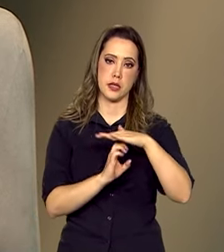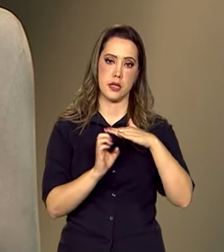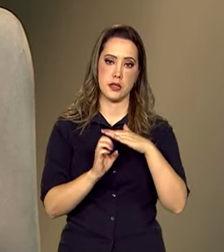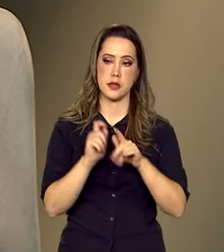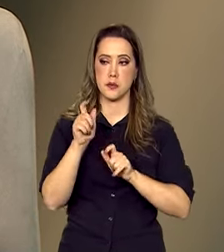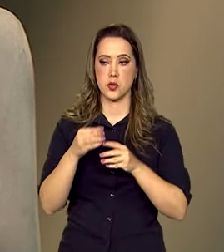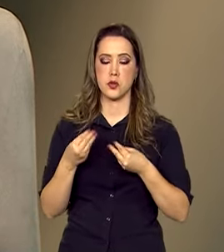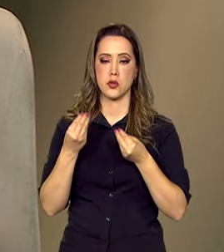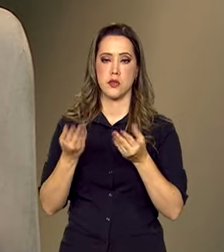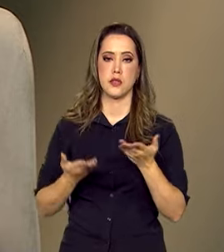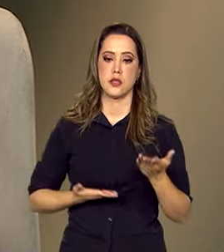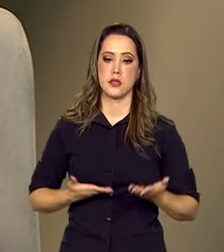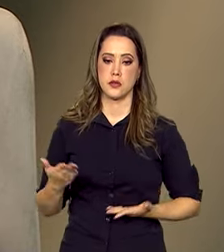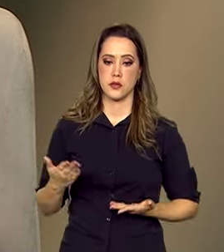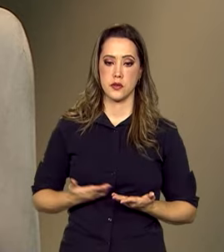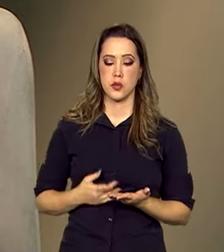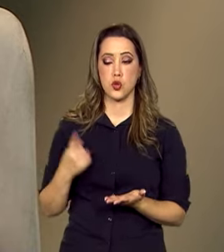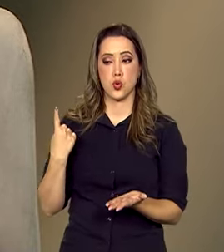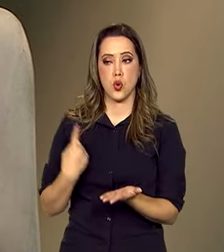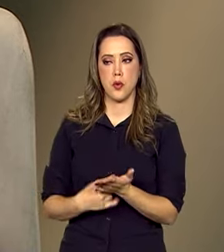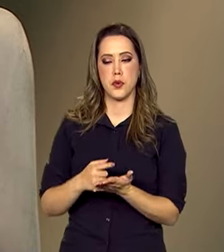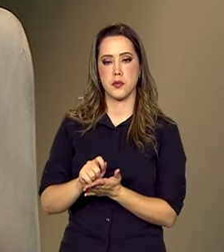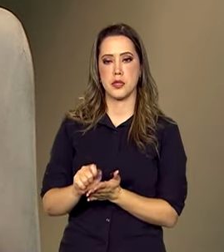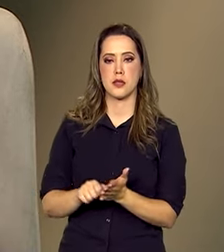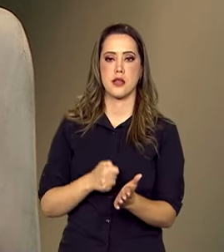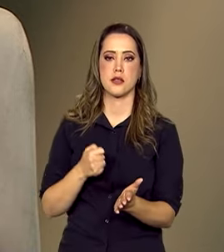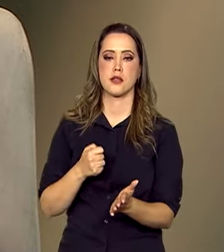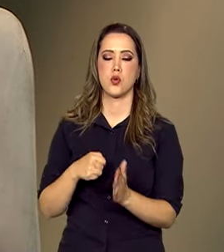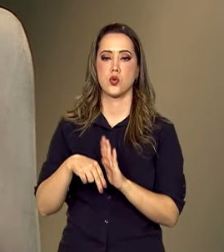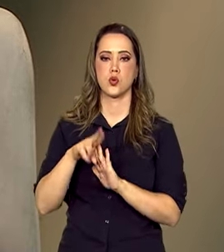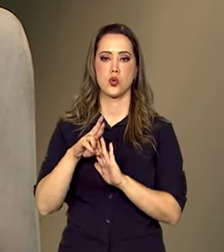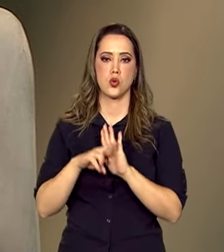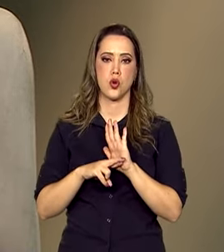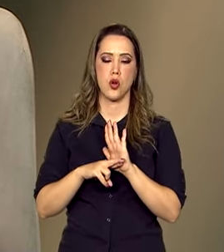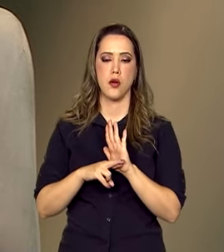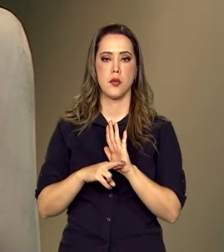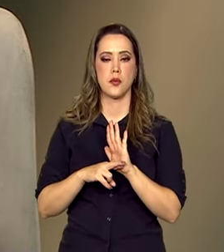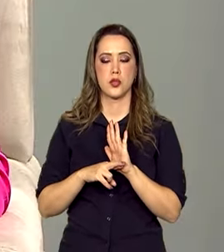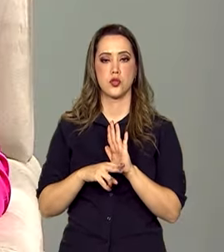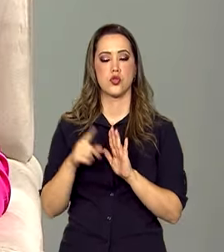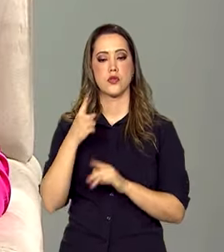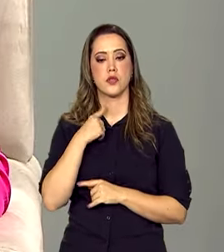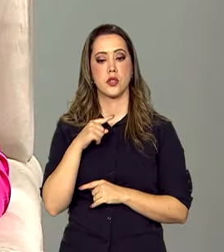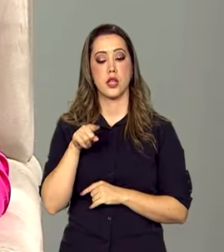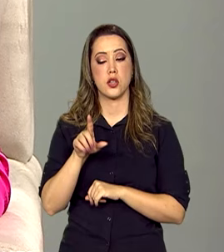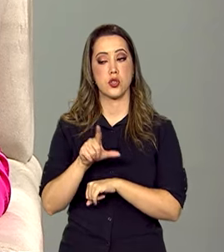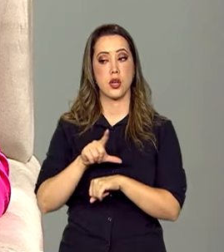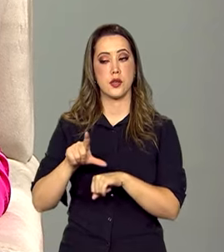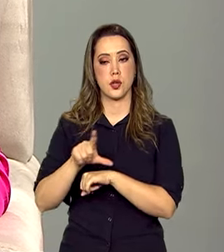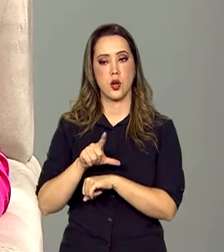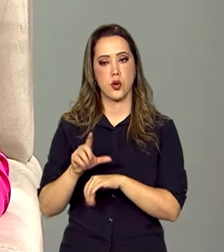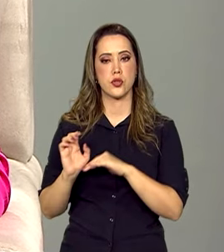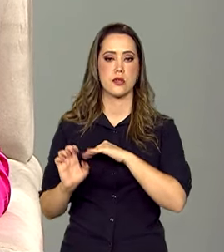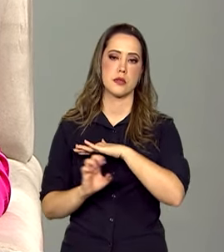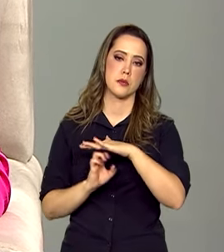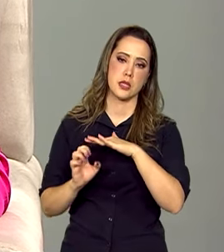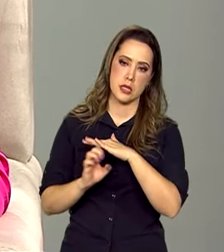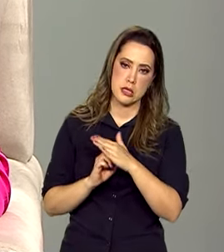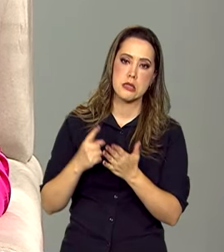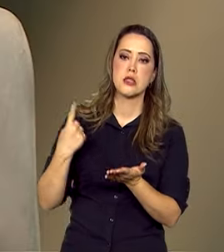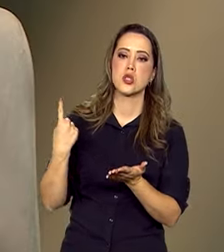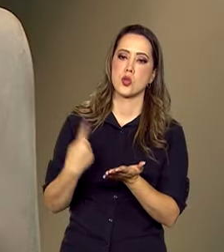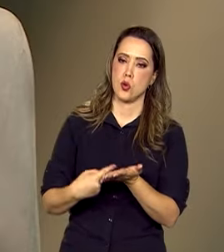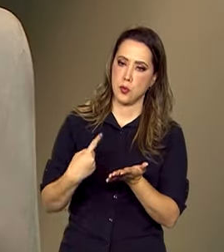serviços, onde se assinou um protocolo de intenções, em que os comerciantes se